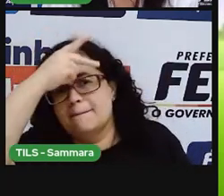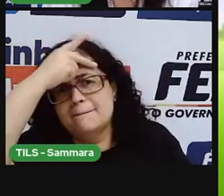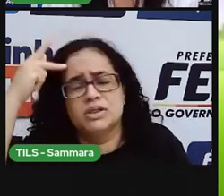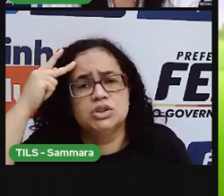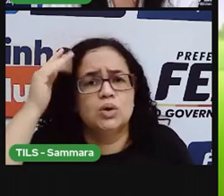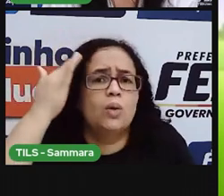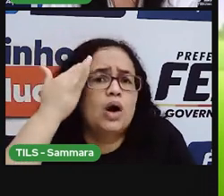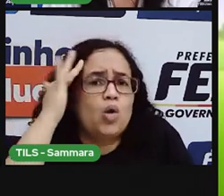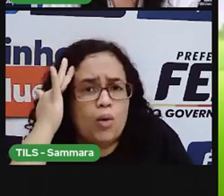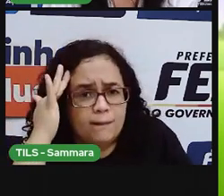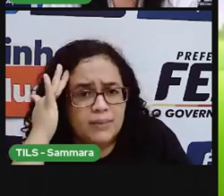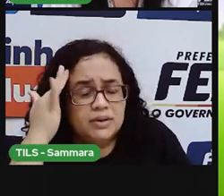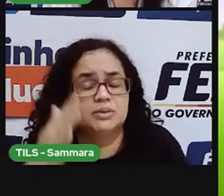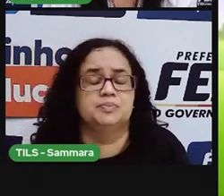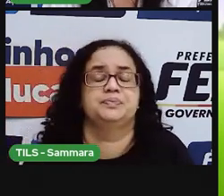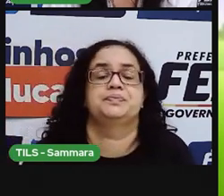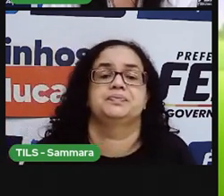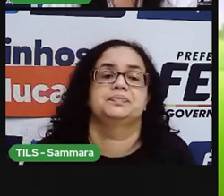um ensinamento.